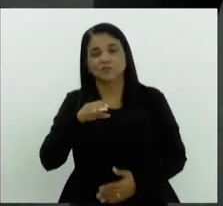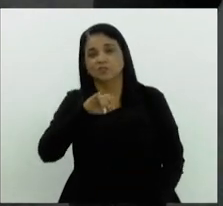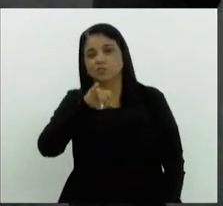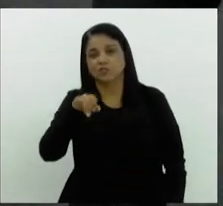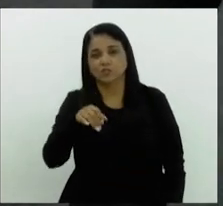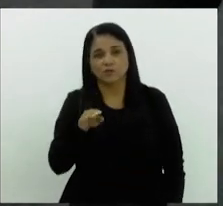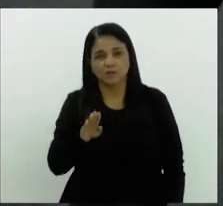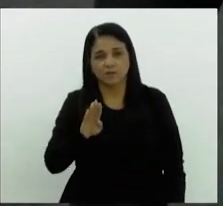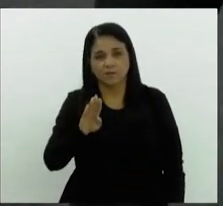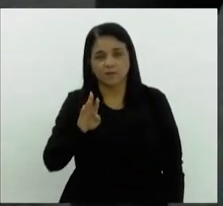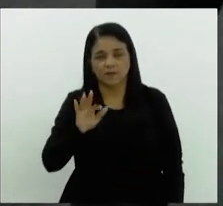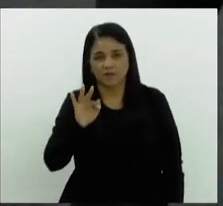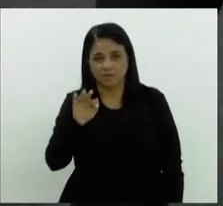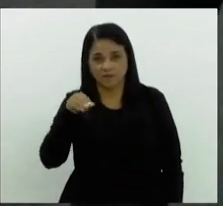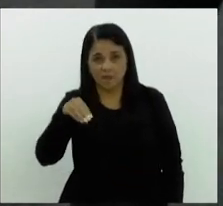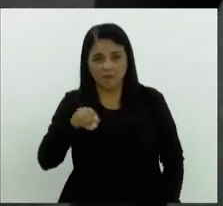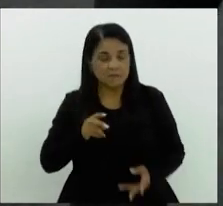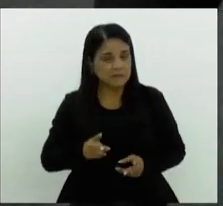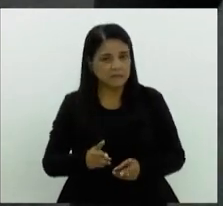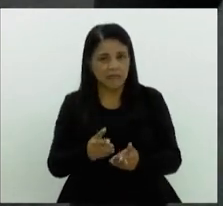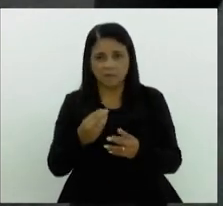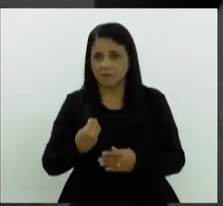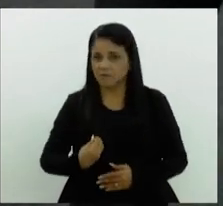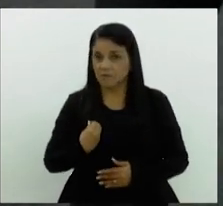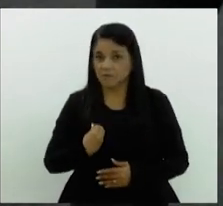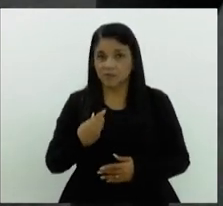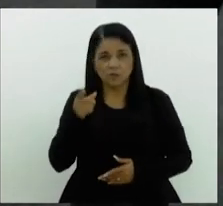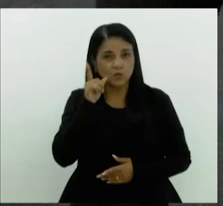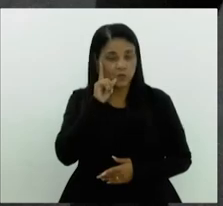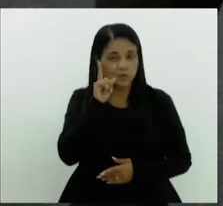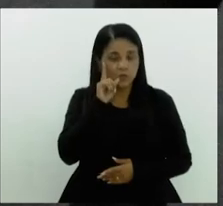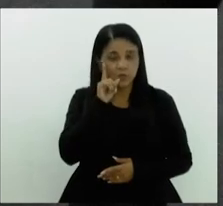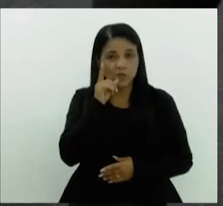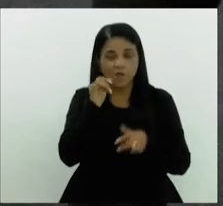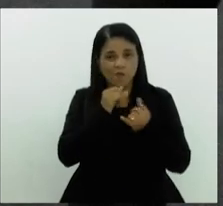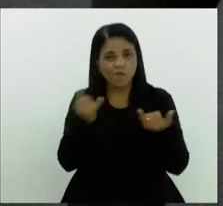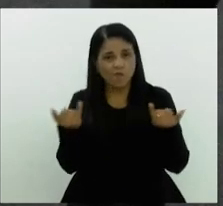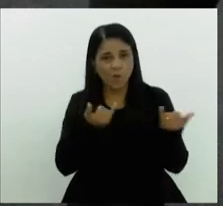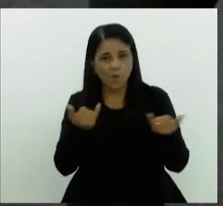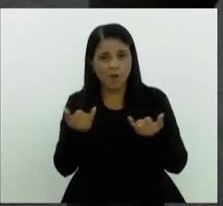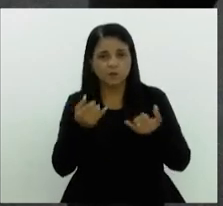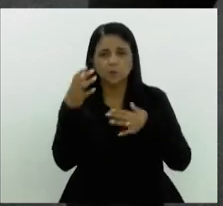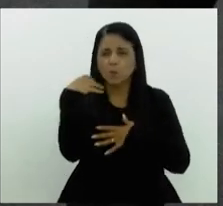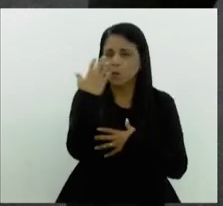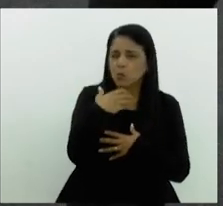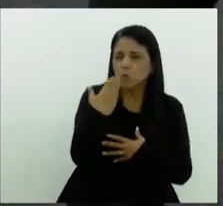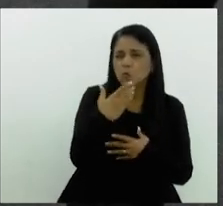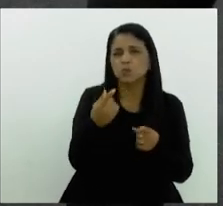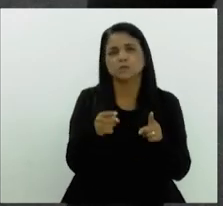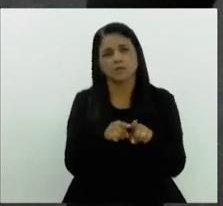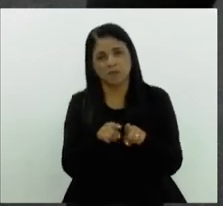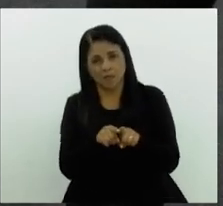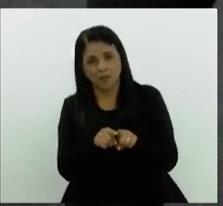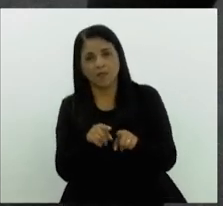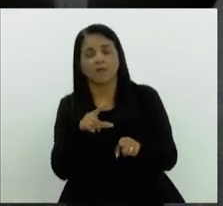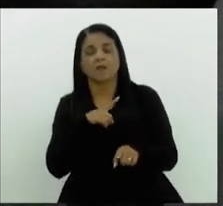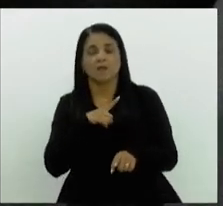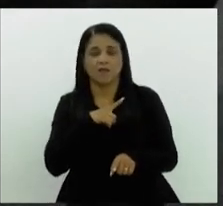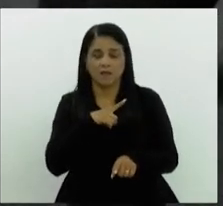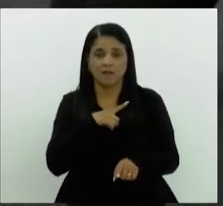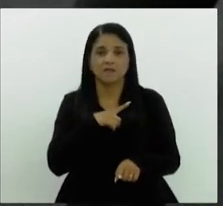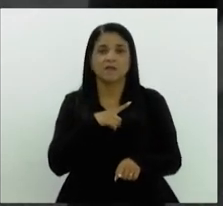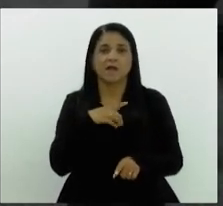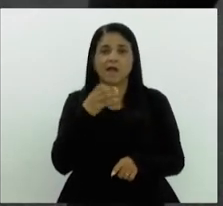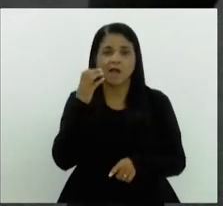muito presente no nosso cotidiano, nos informando desde as primeiras horas, com música também, é uma rádio muito importante,